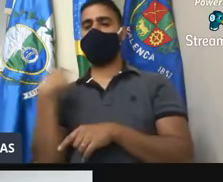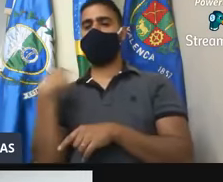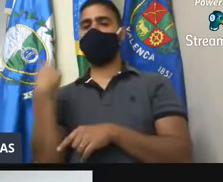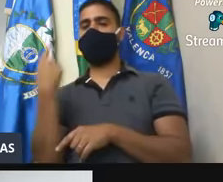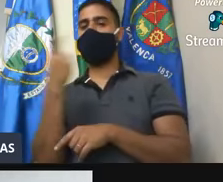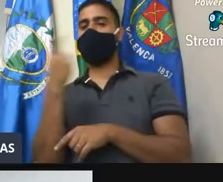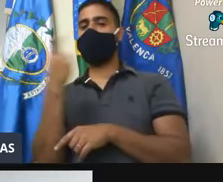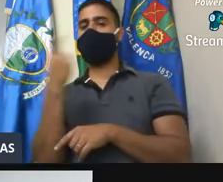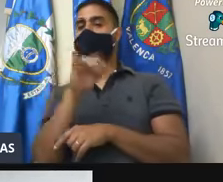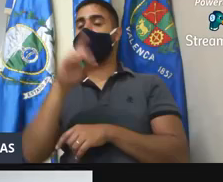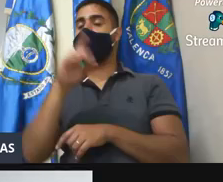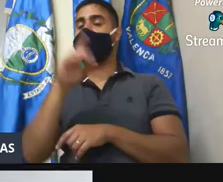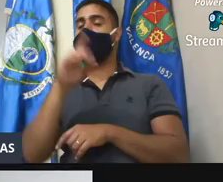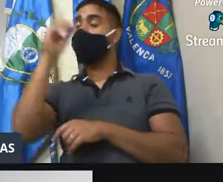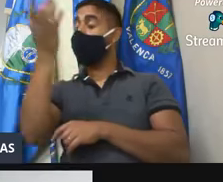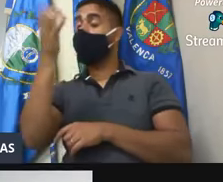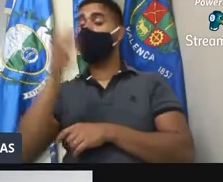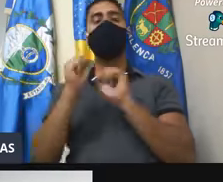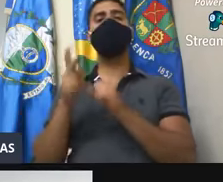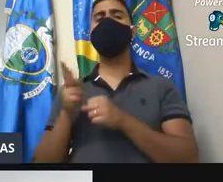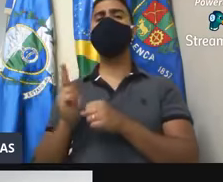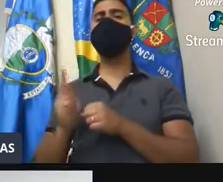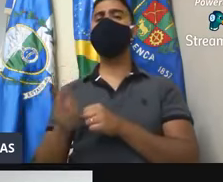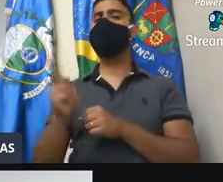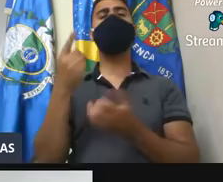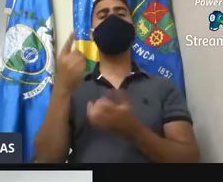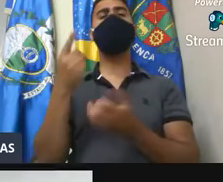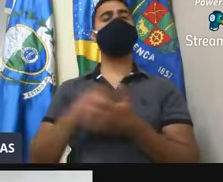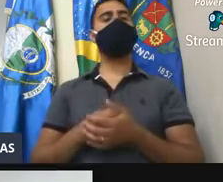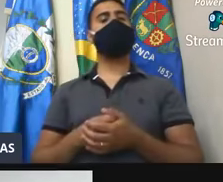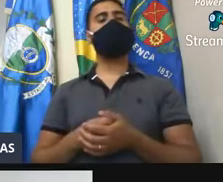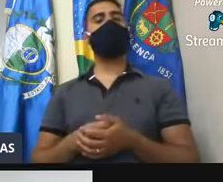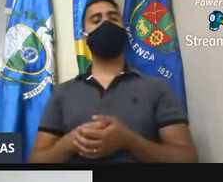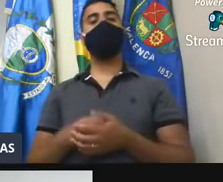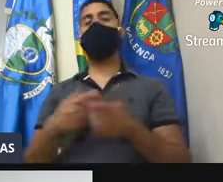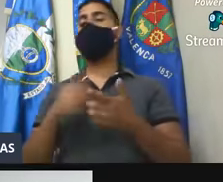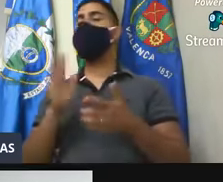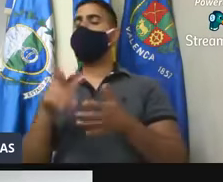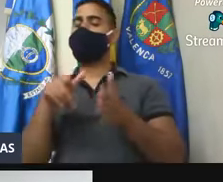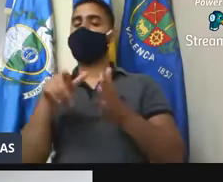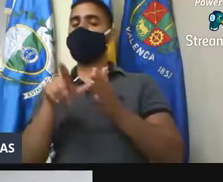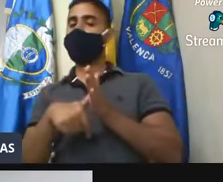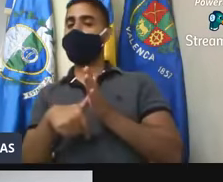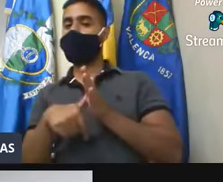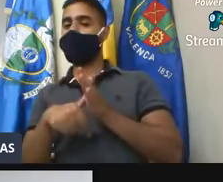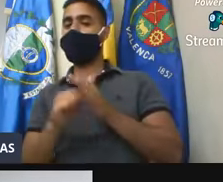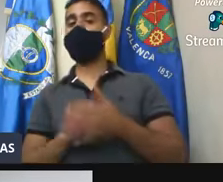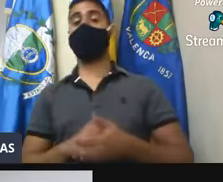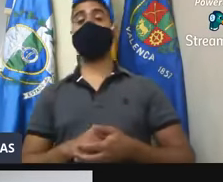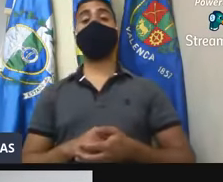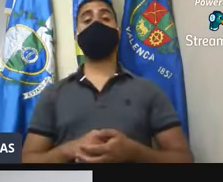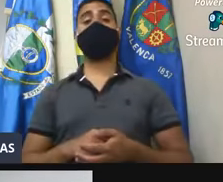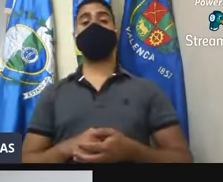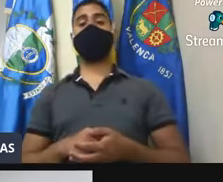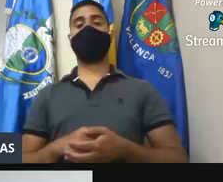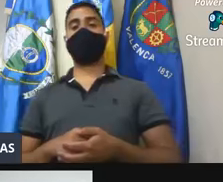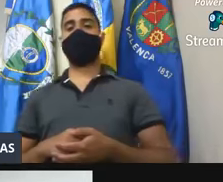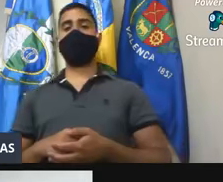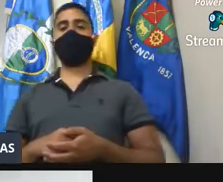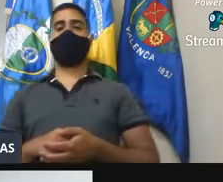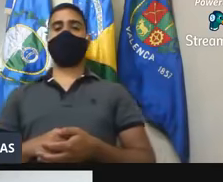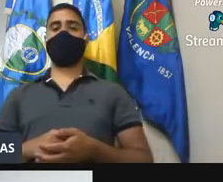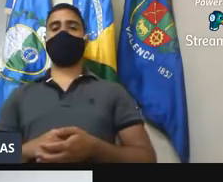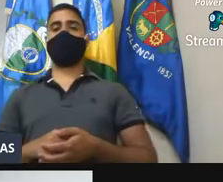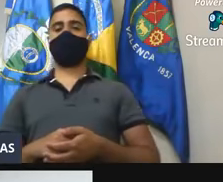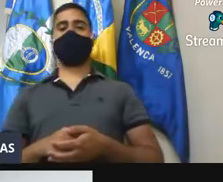gente possa dar andamento nesses compromissos que estão extremamente atrasados. E também, seu presidente, eu quero